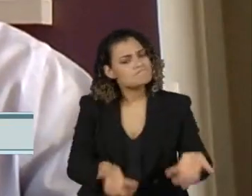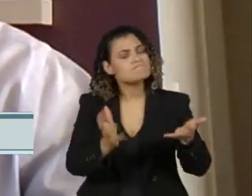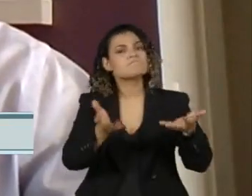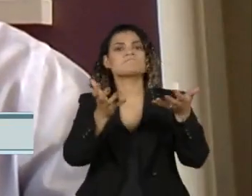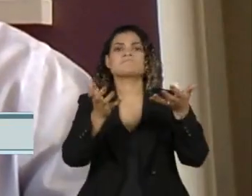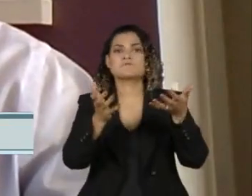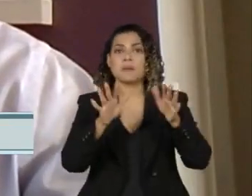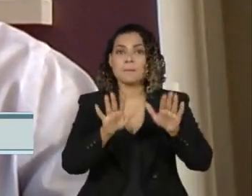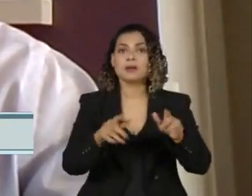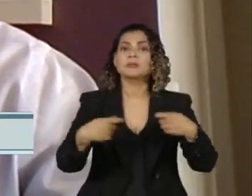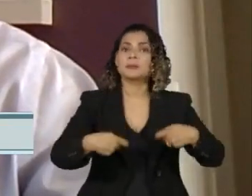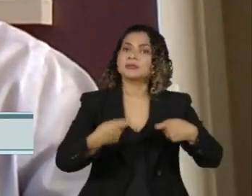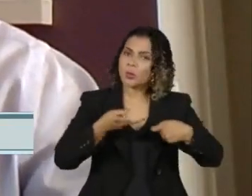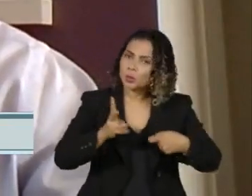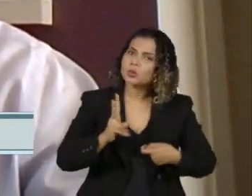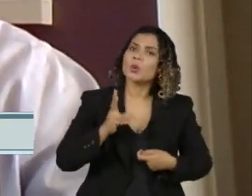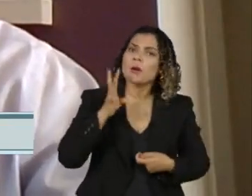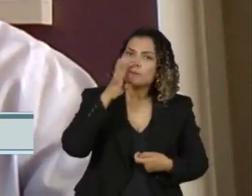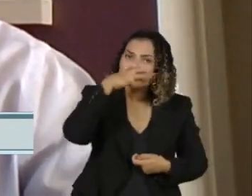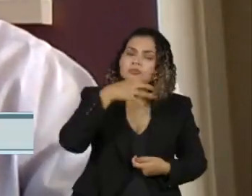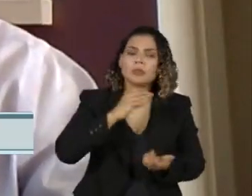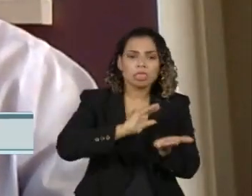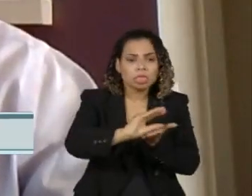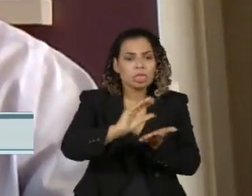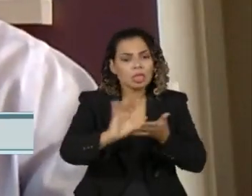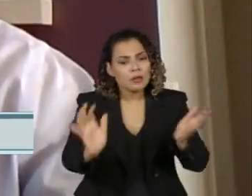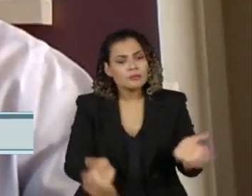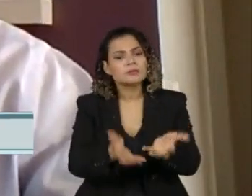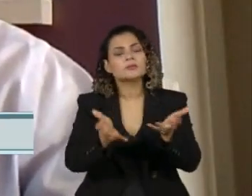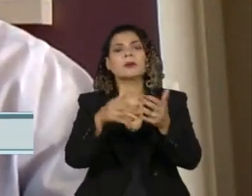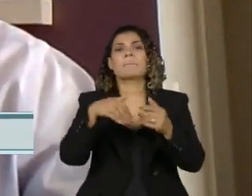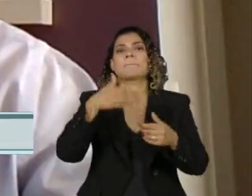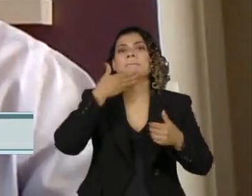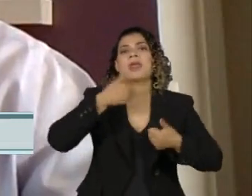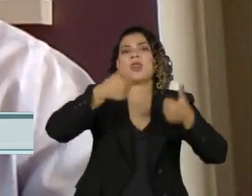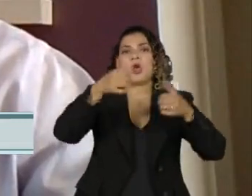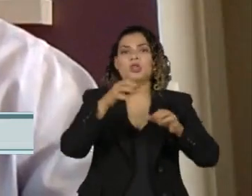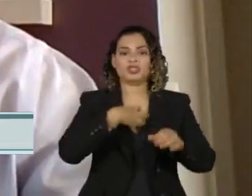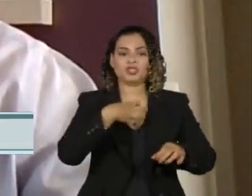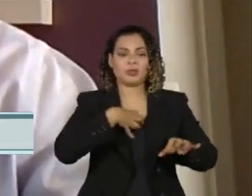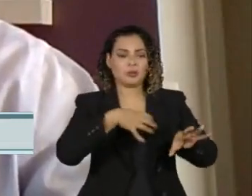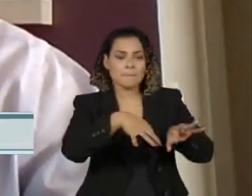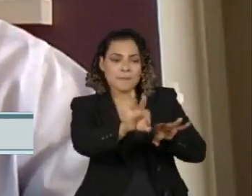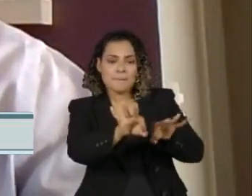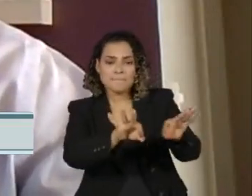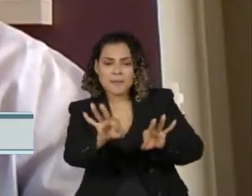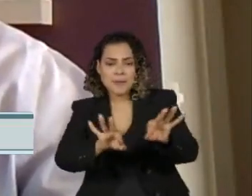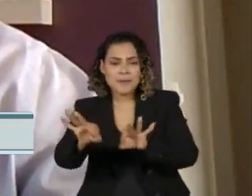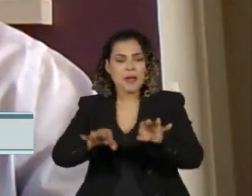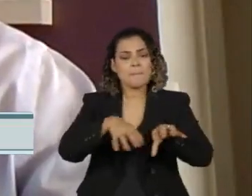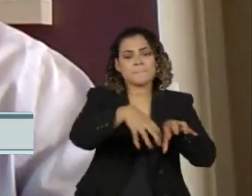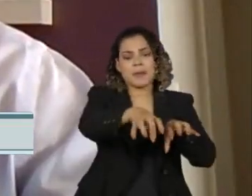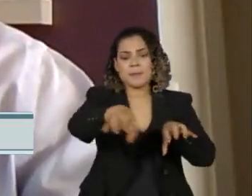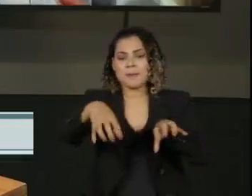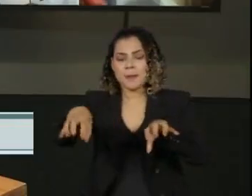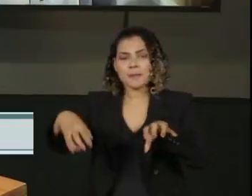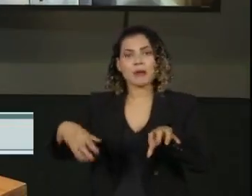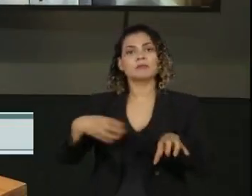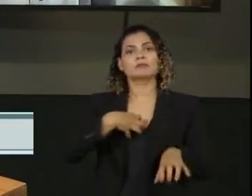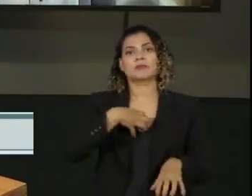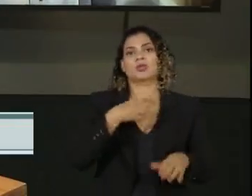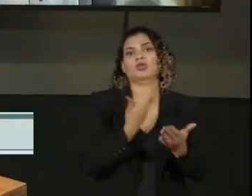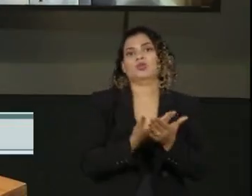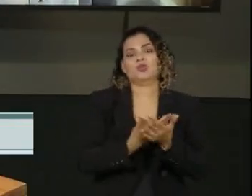recursos, mas precisa continuar investindo, mas investindo melhor na gestão e na qualidade desse investimento.